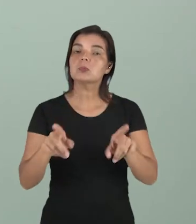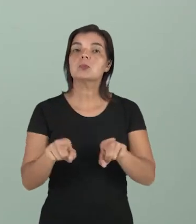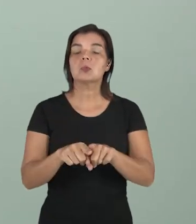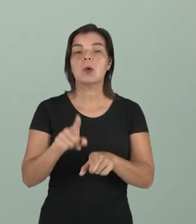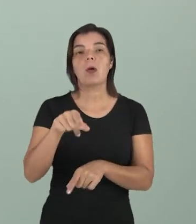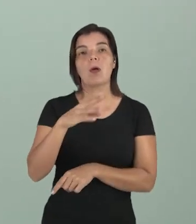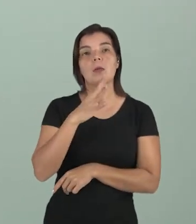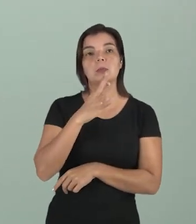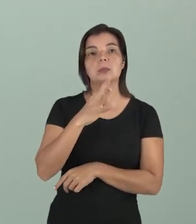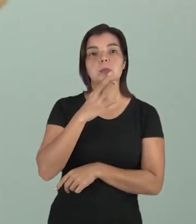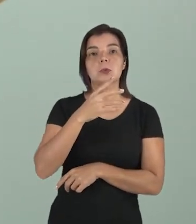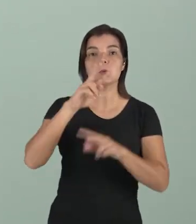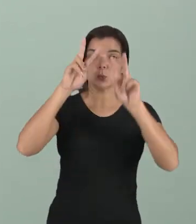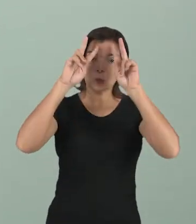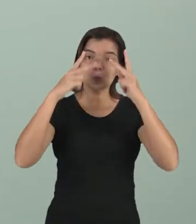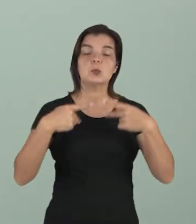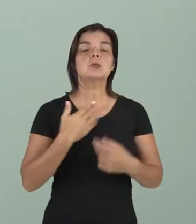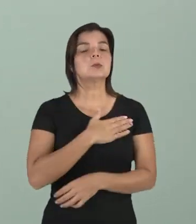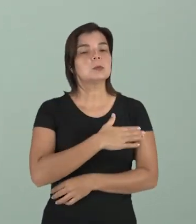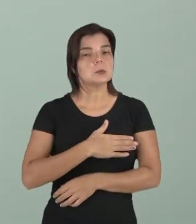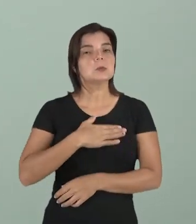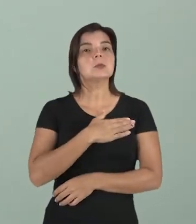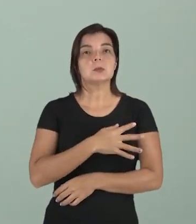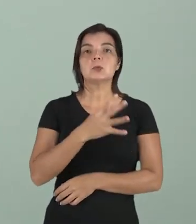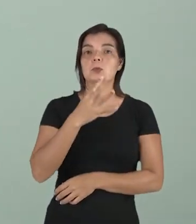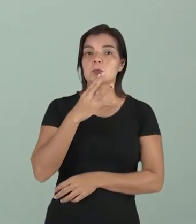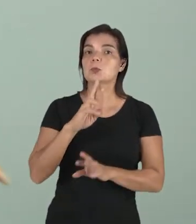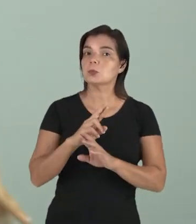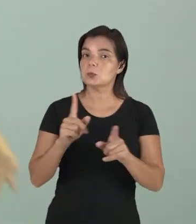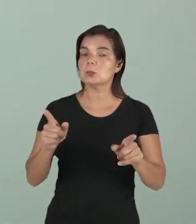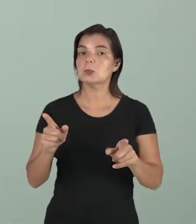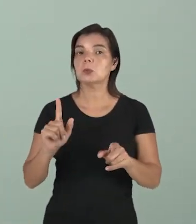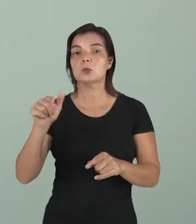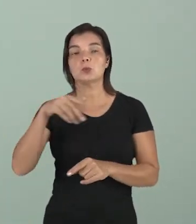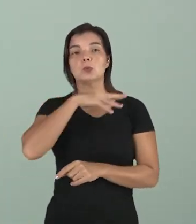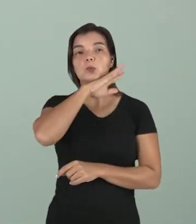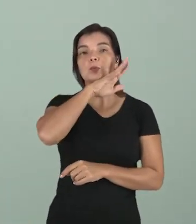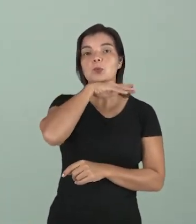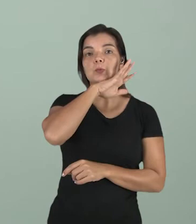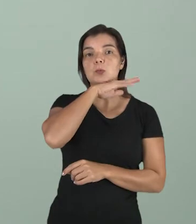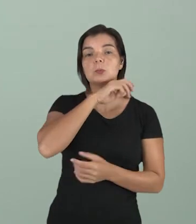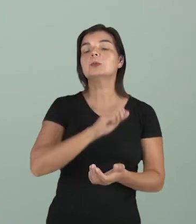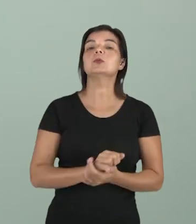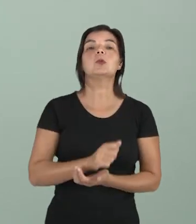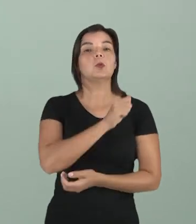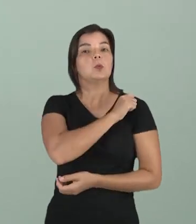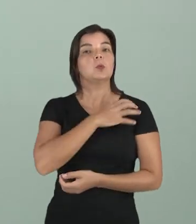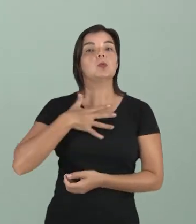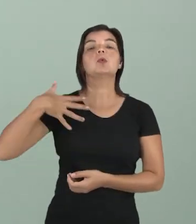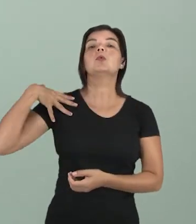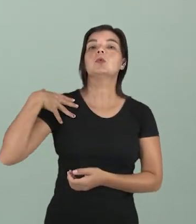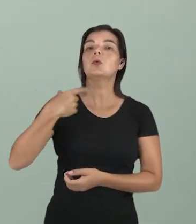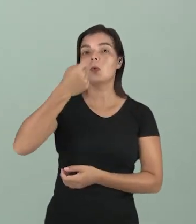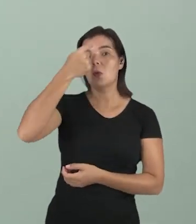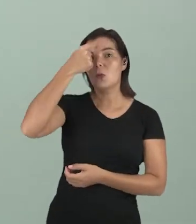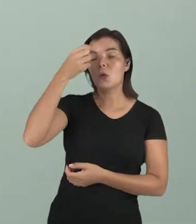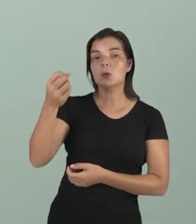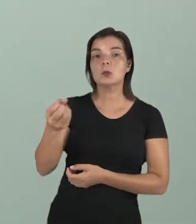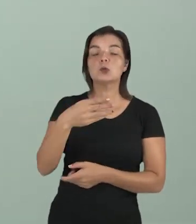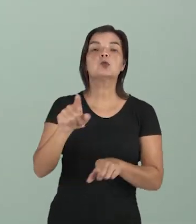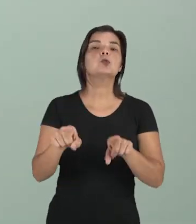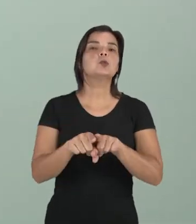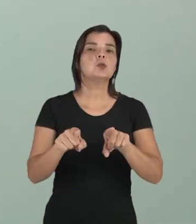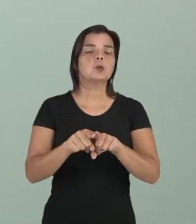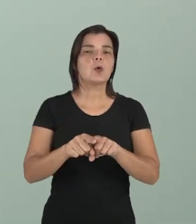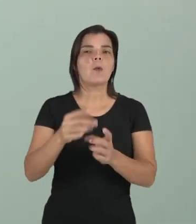isso é conhecer, e o ser humano tem prazer em conhecer, é isso que diferencia ele dos animais, como diria Aristóteles. O pensamento moderno,